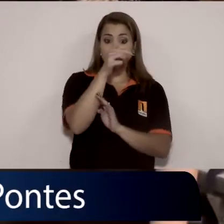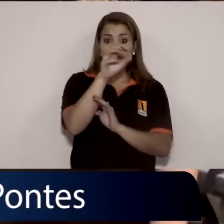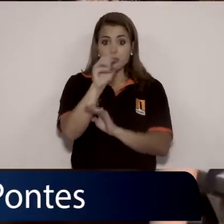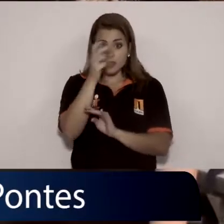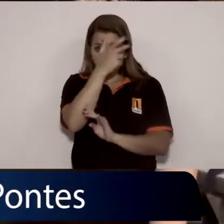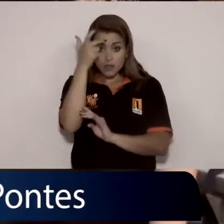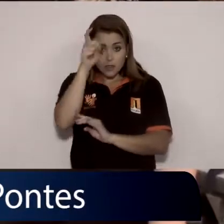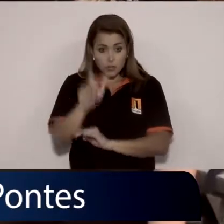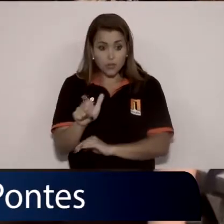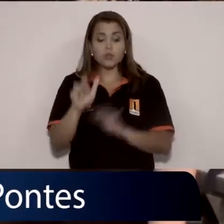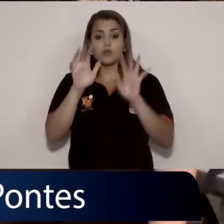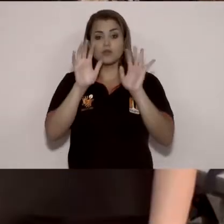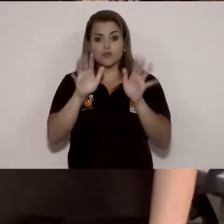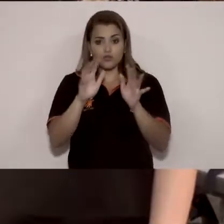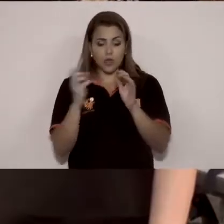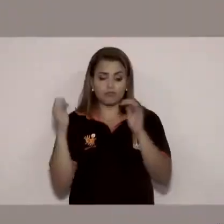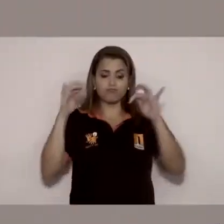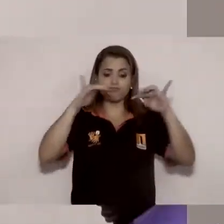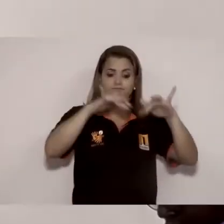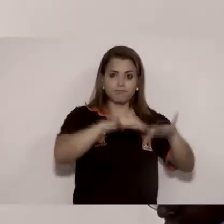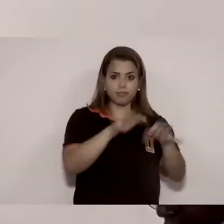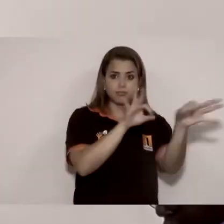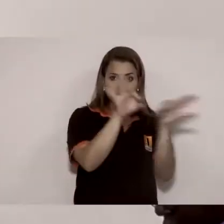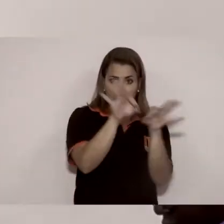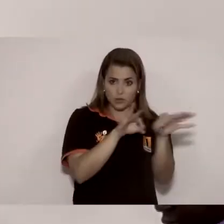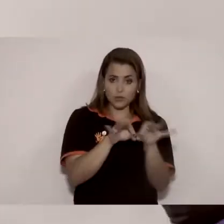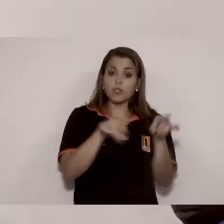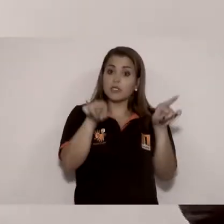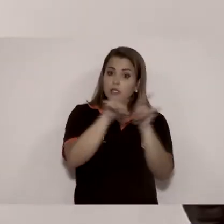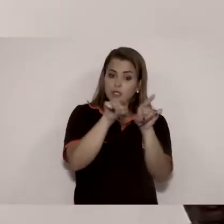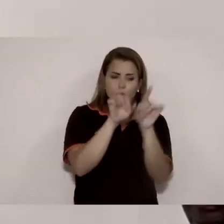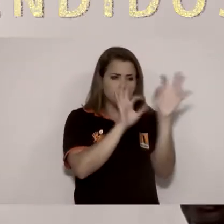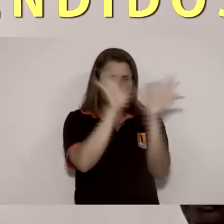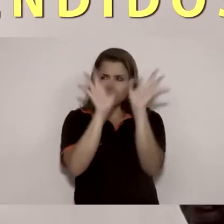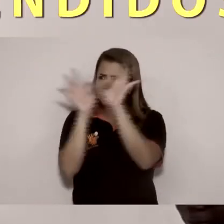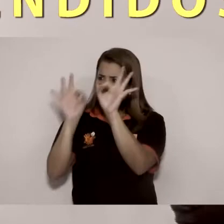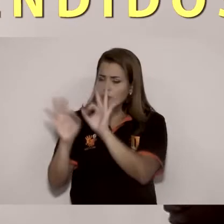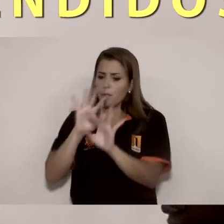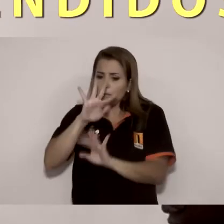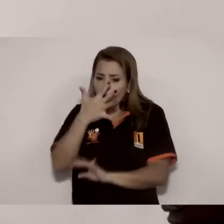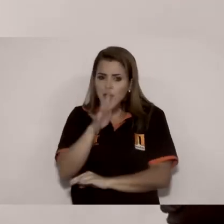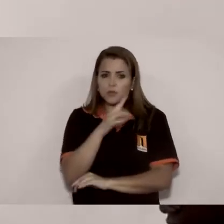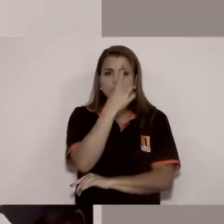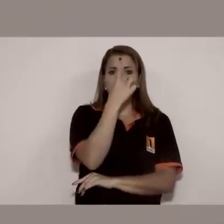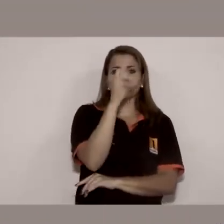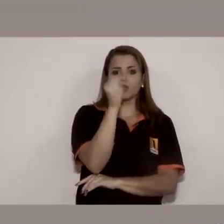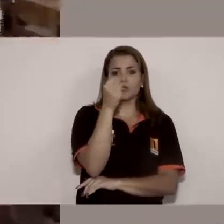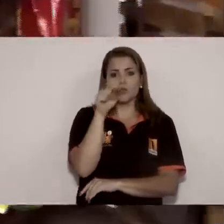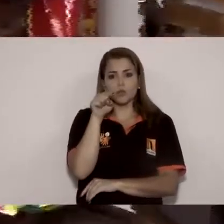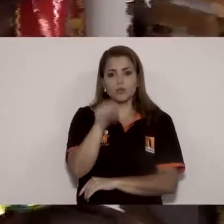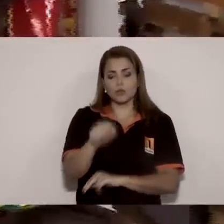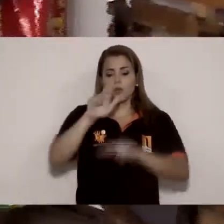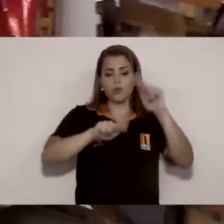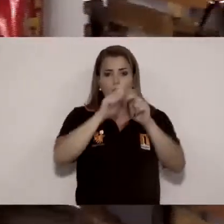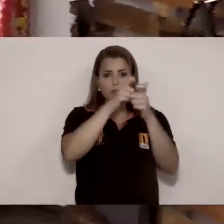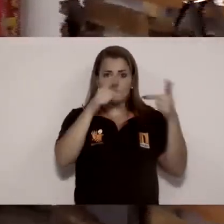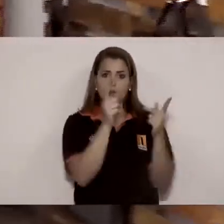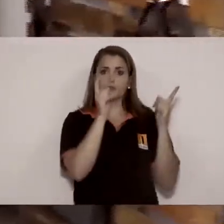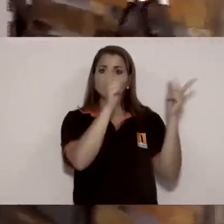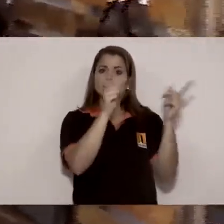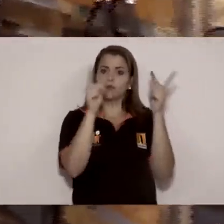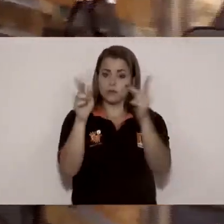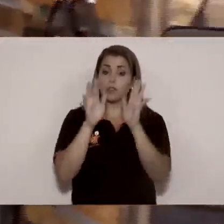70 pessoas nas diversas modalidades. Desenvolvemos um portfólio e vendemos mais de 18 mil produtos. Hoje, são